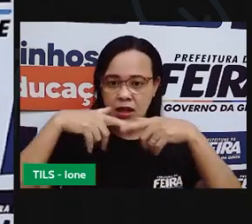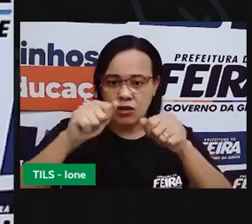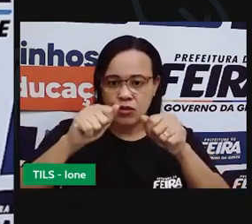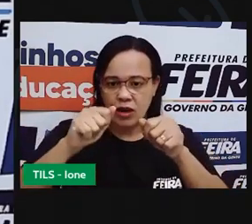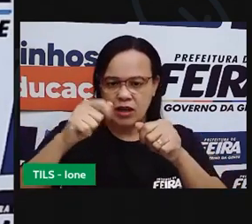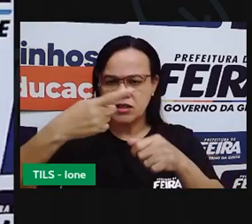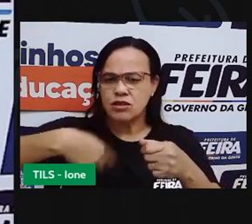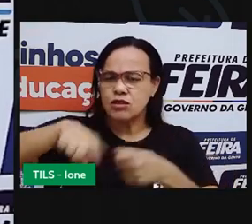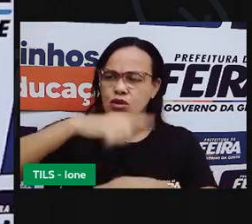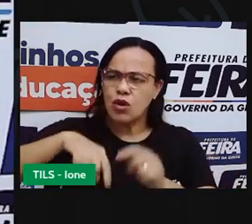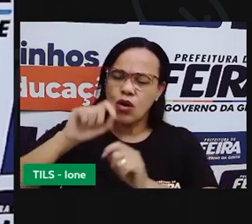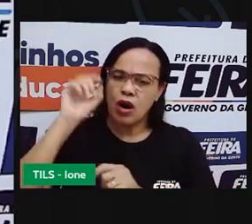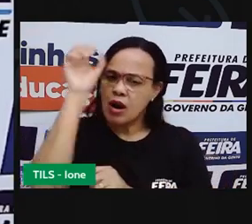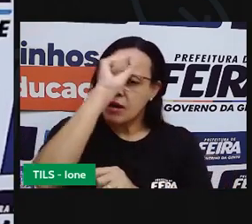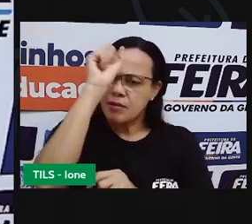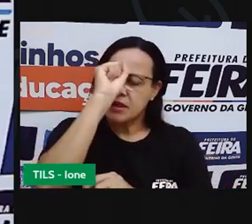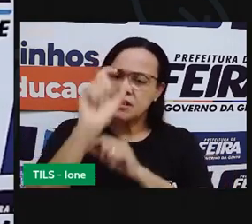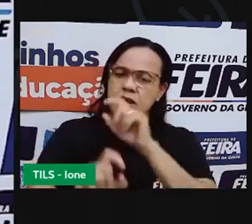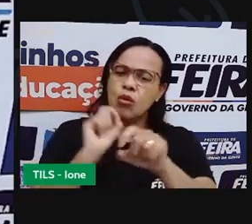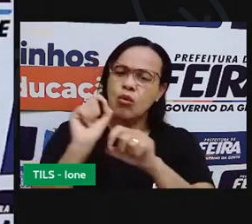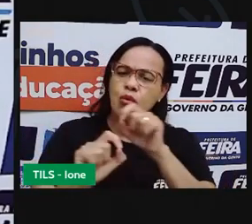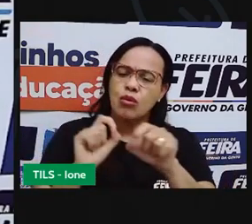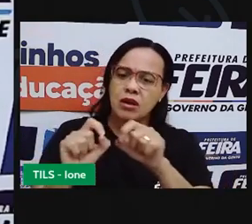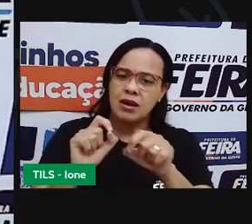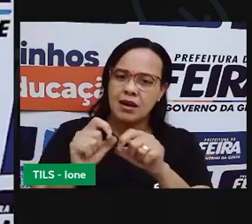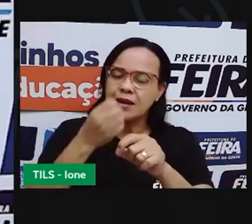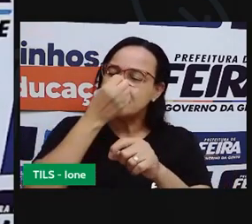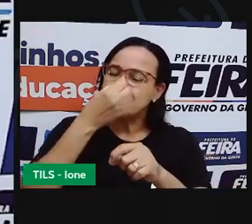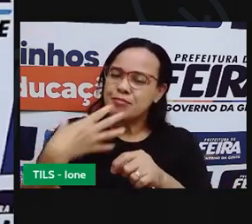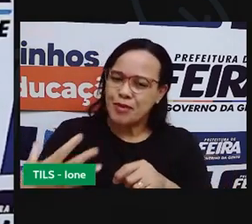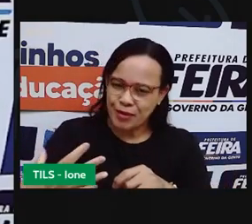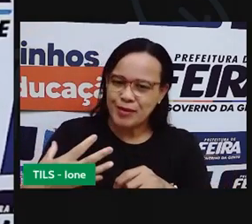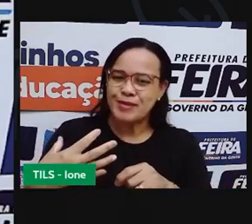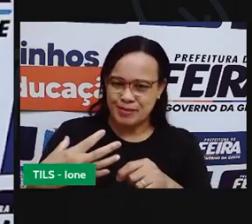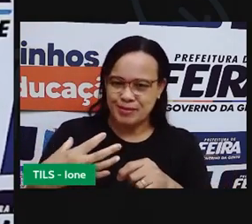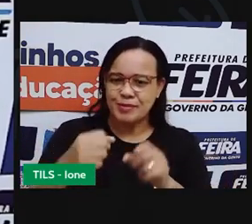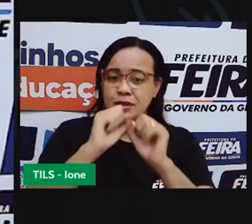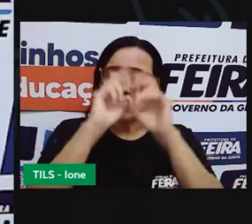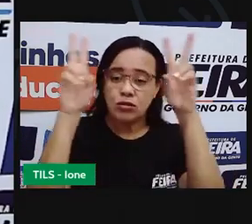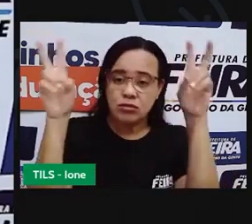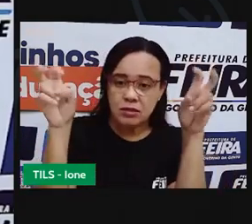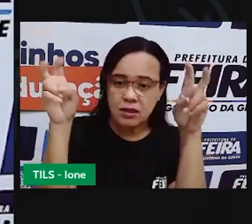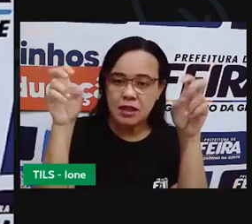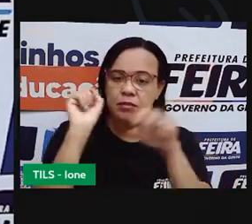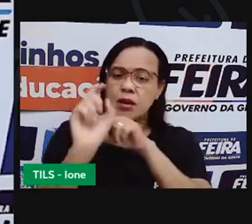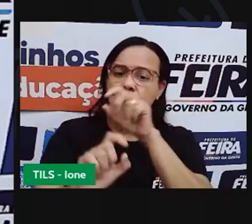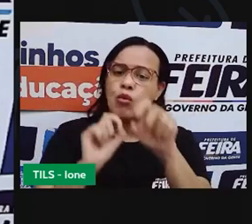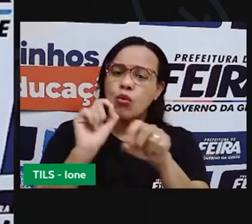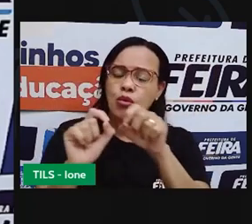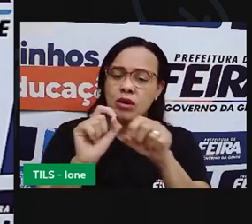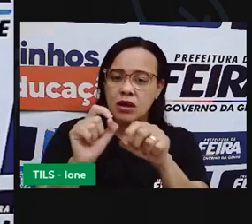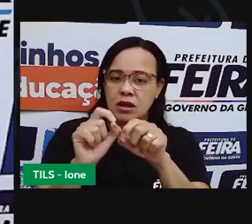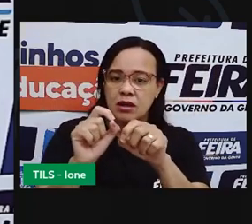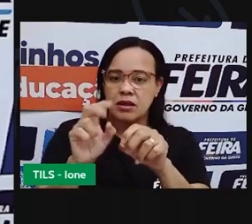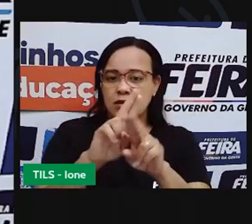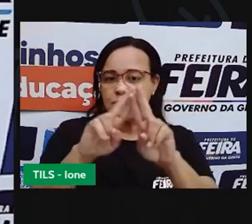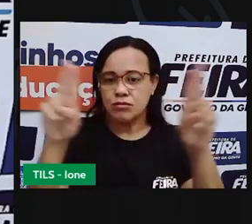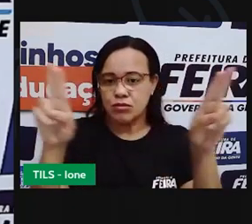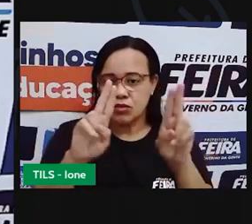um assunto maravilhoso. Vamos falar sobre trava-línguas.